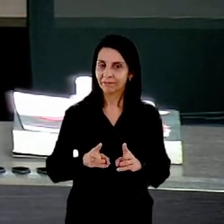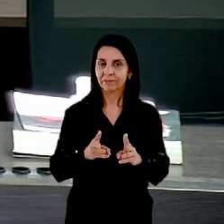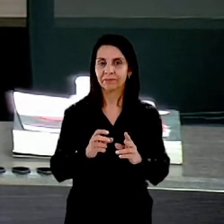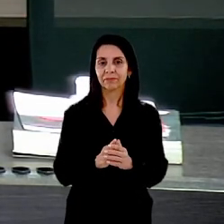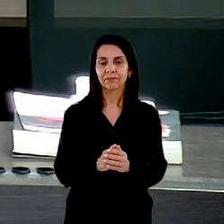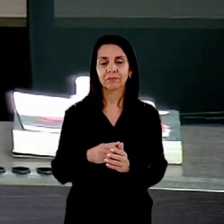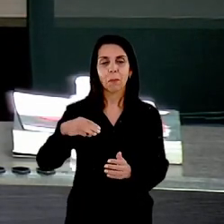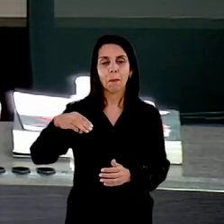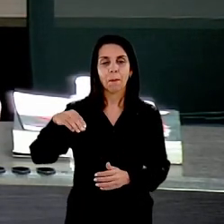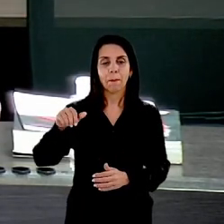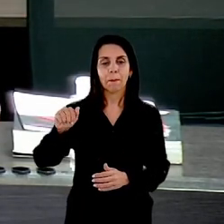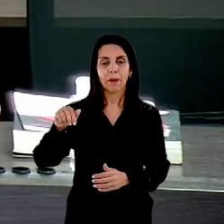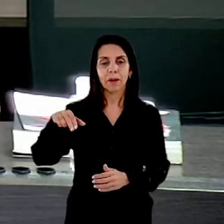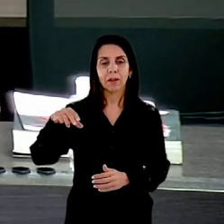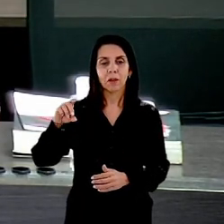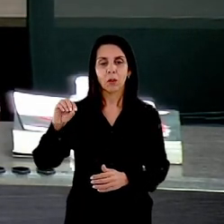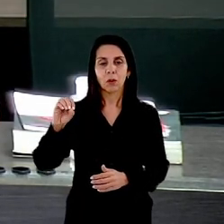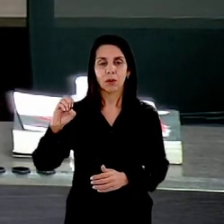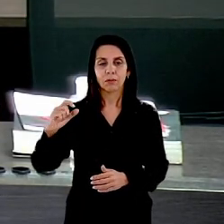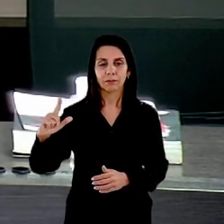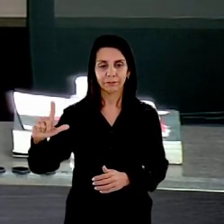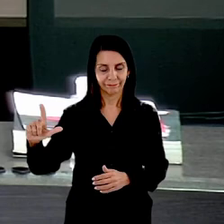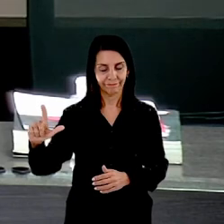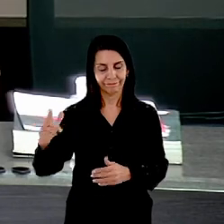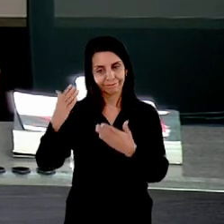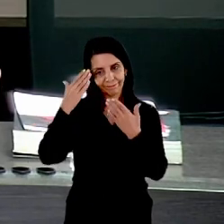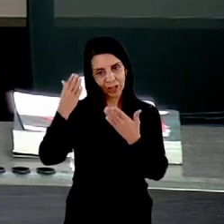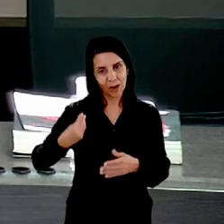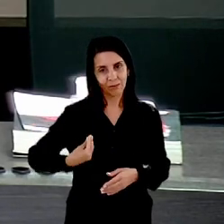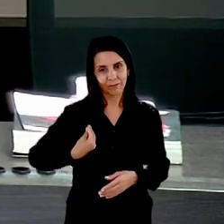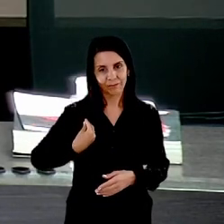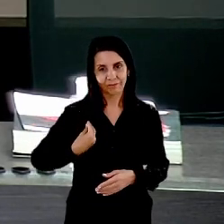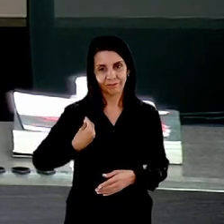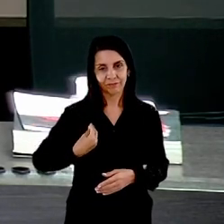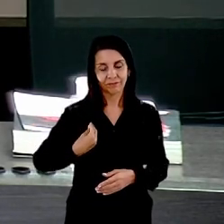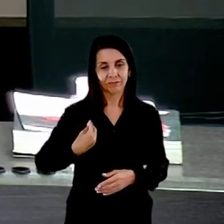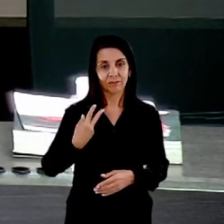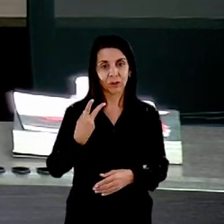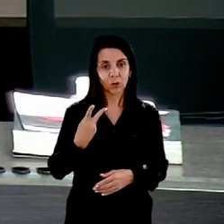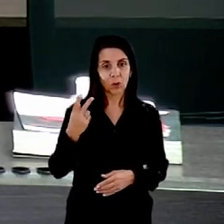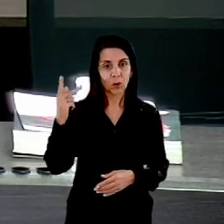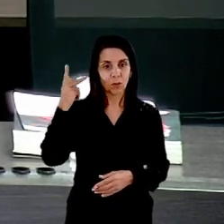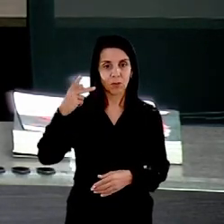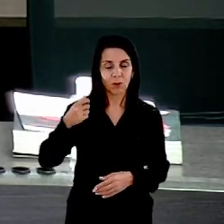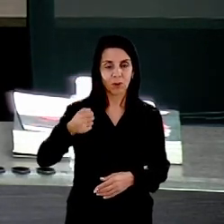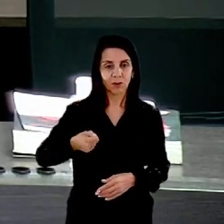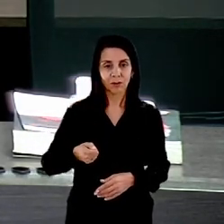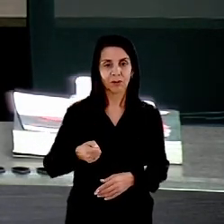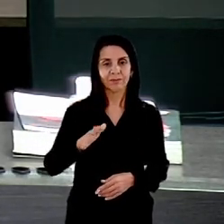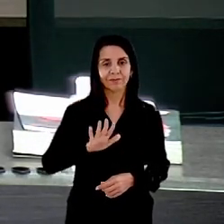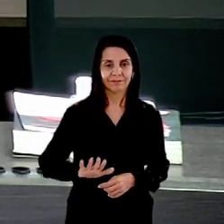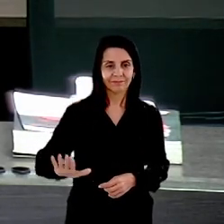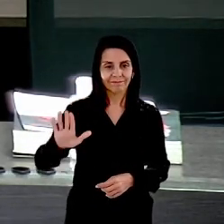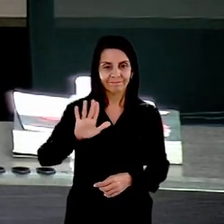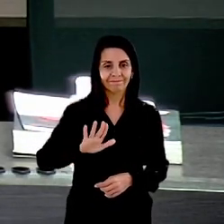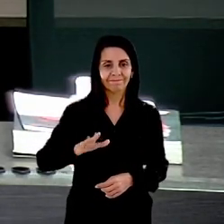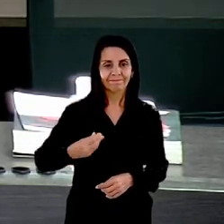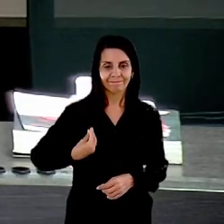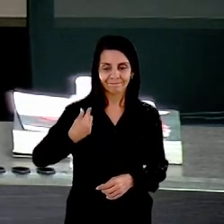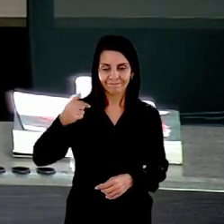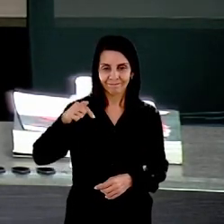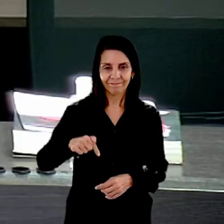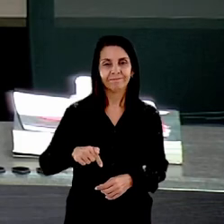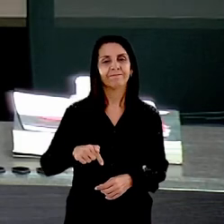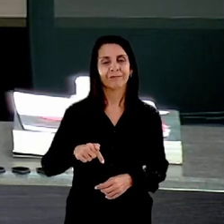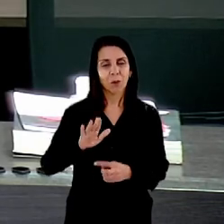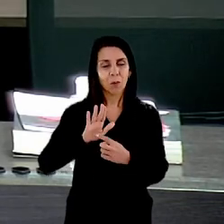Manuel muito obrigado também pela sua presença a presença de dois procuradores gerais nesse evento demonstram a importância e a